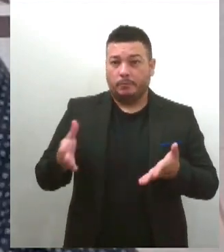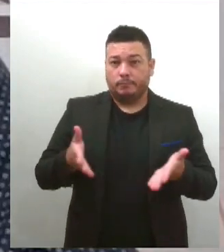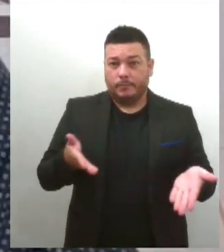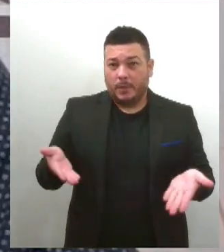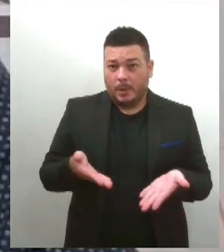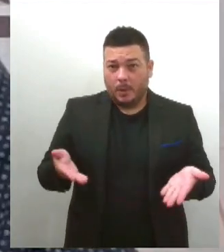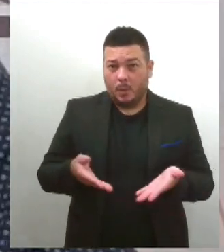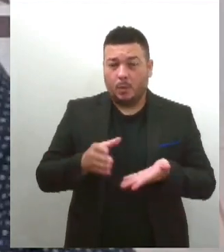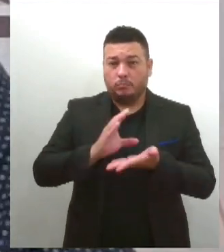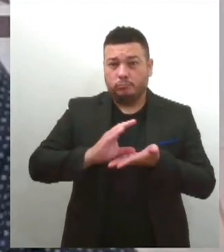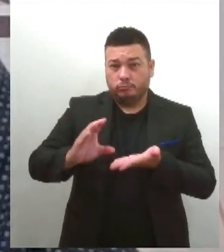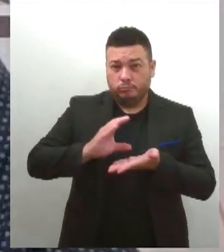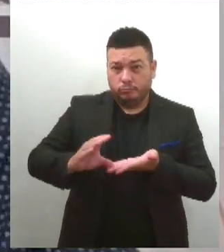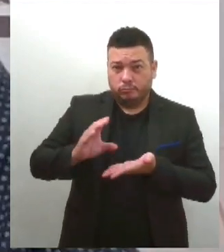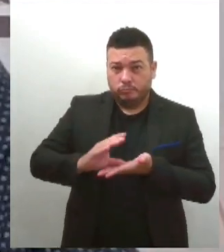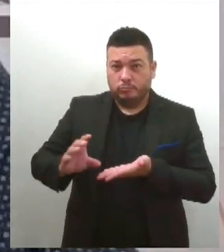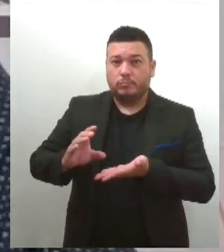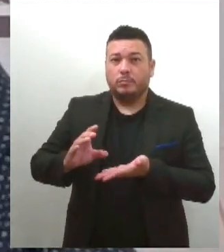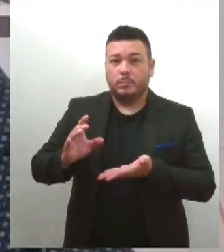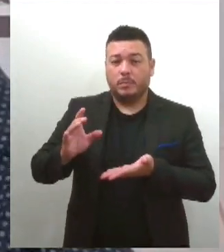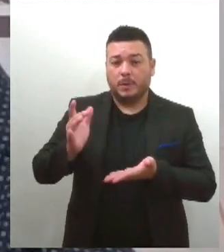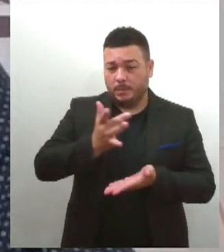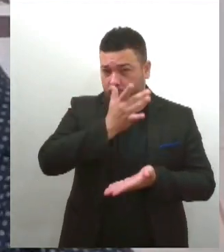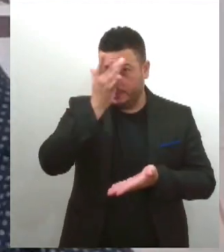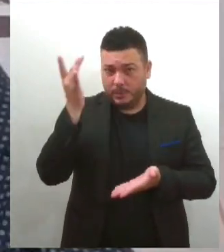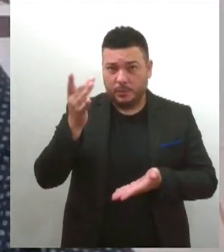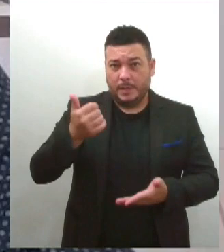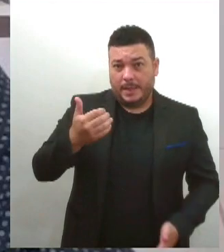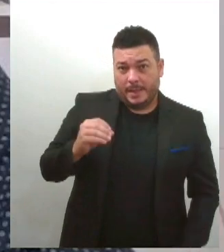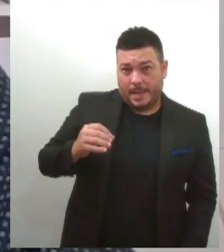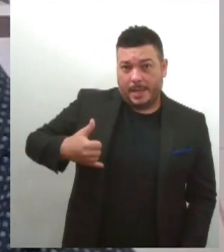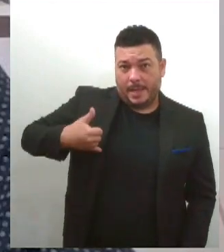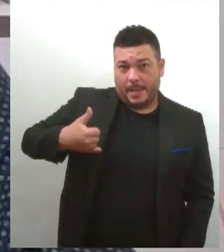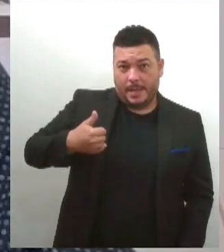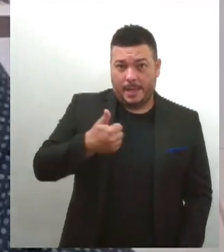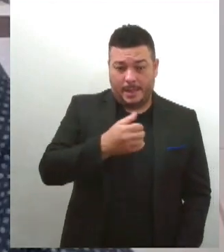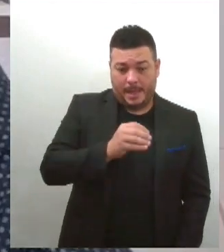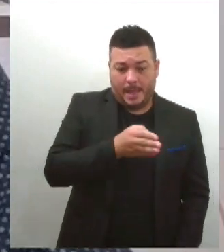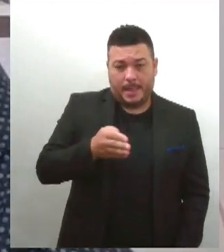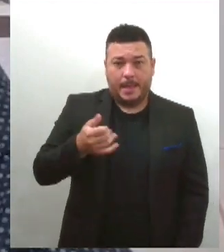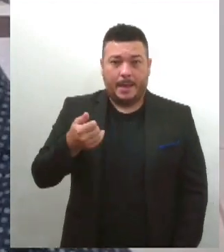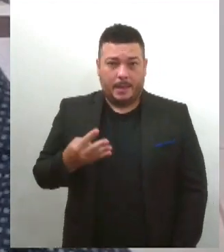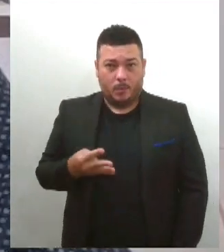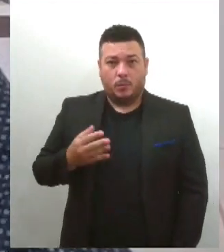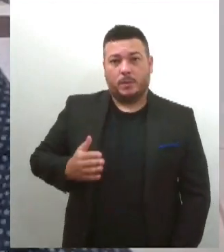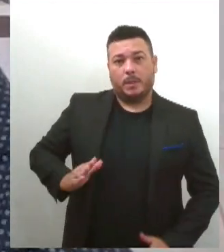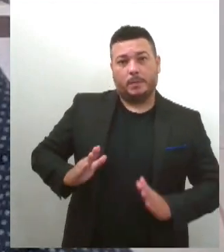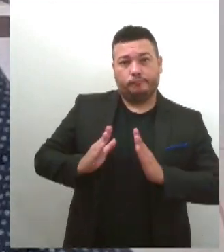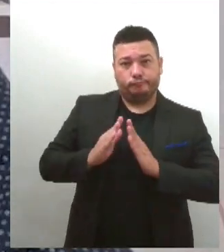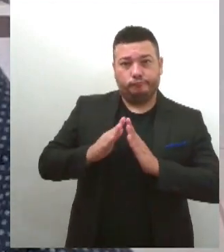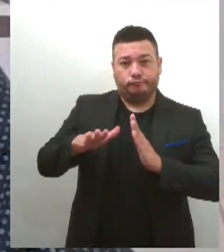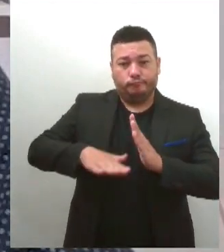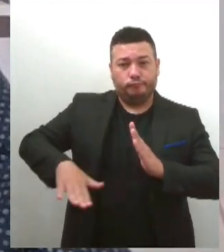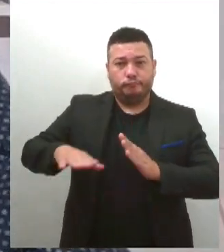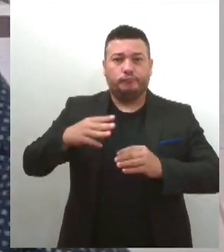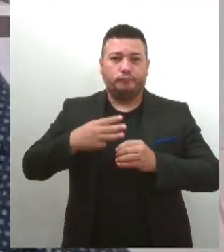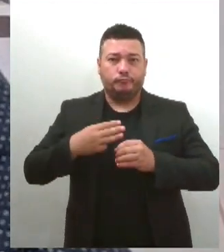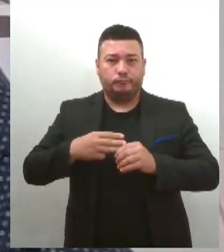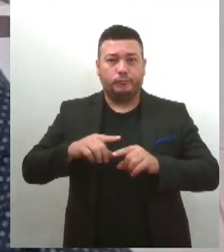para pessoas de 10 a 14 anos, residentes desses municípios, mas que, de forma gradativa,